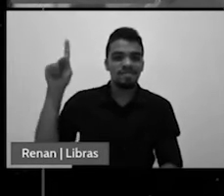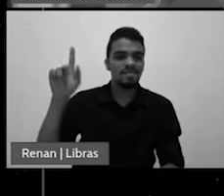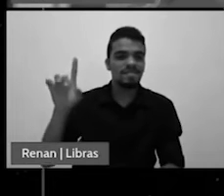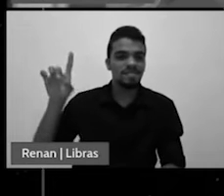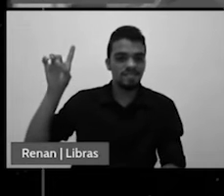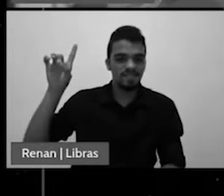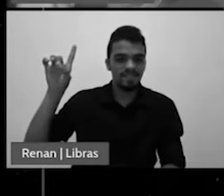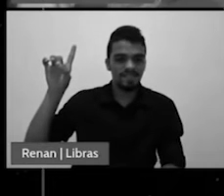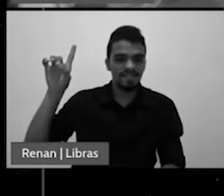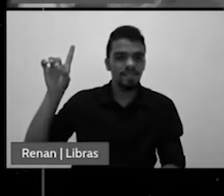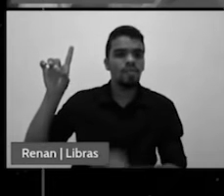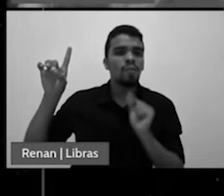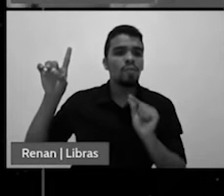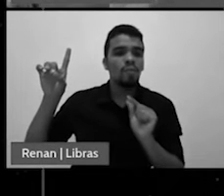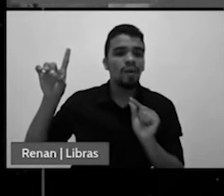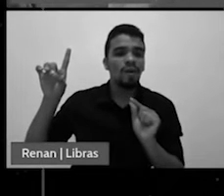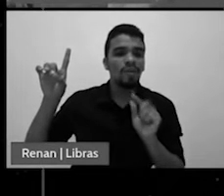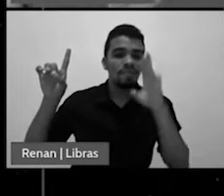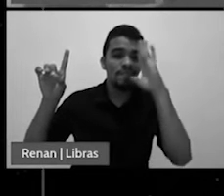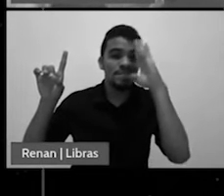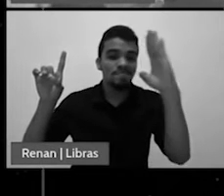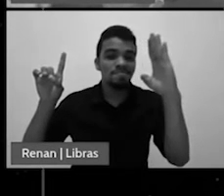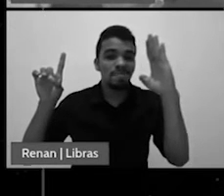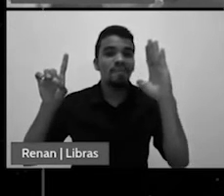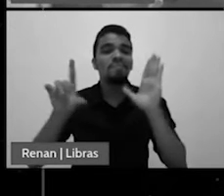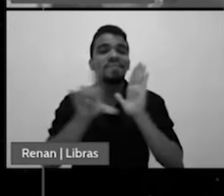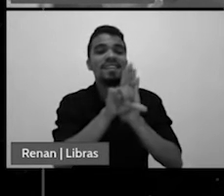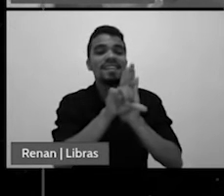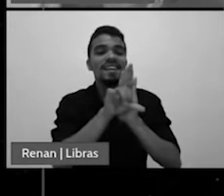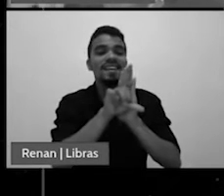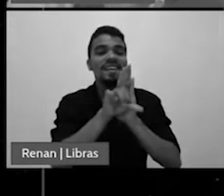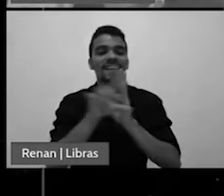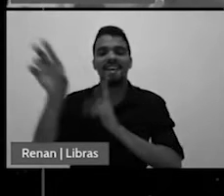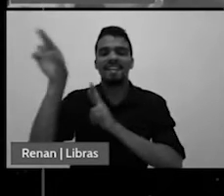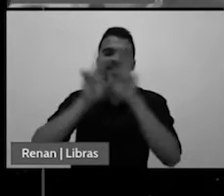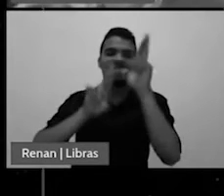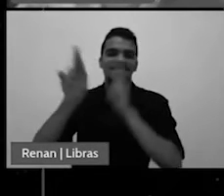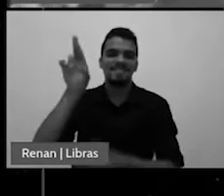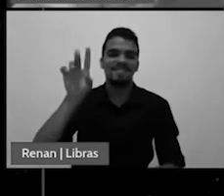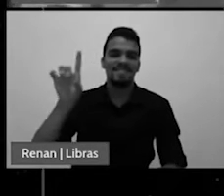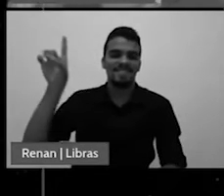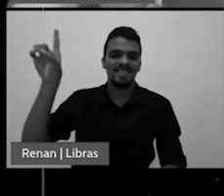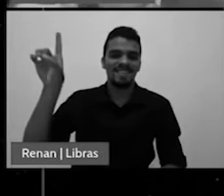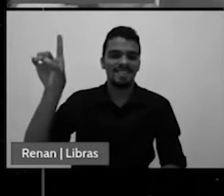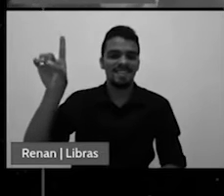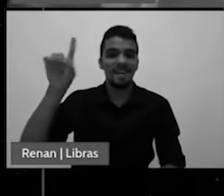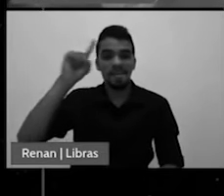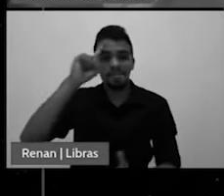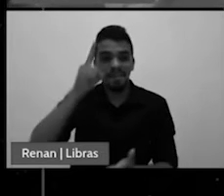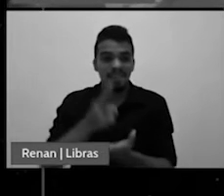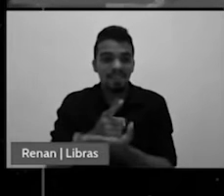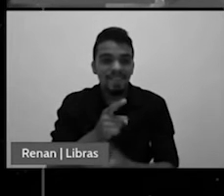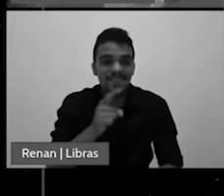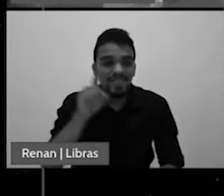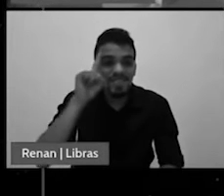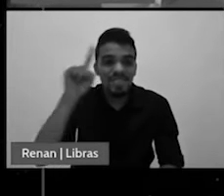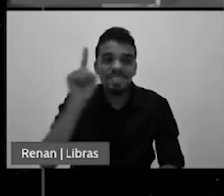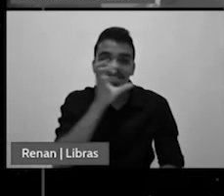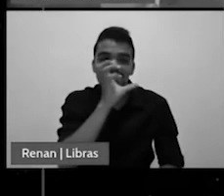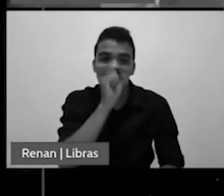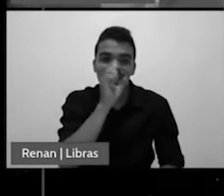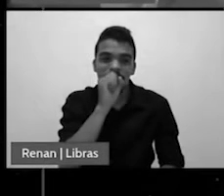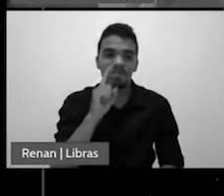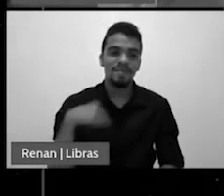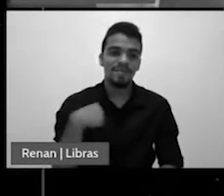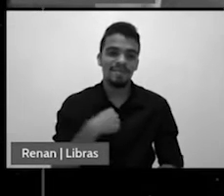que diz respeito à relação desse povo com o Senhor. O mandamento do sábado regula a nossa relação com